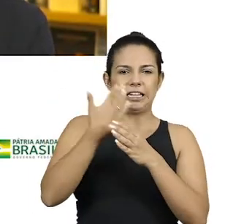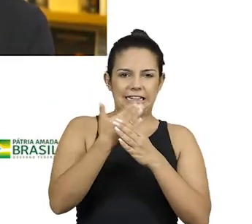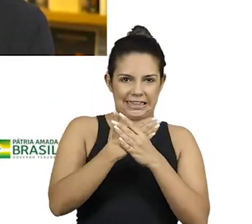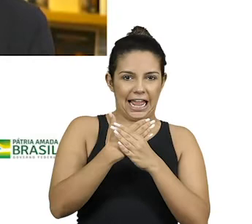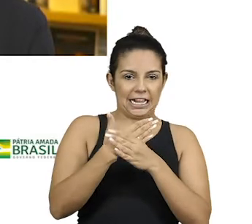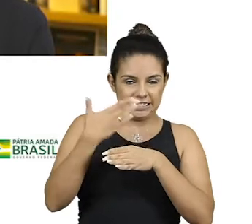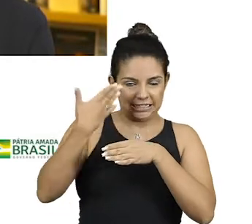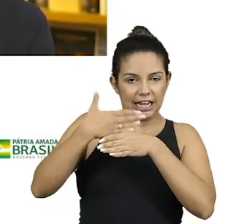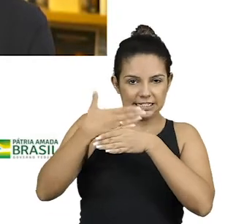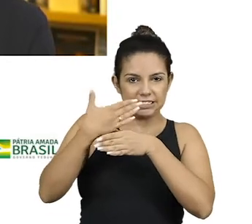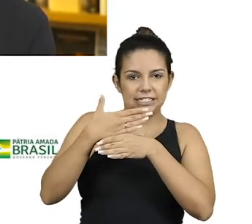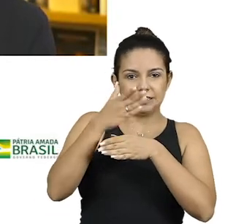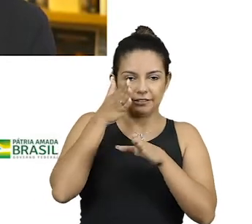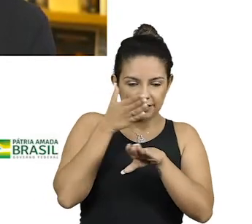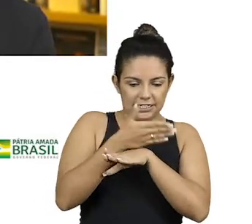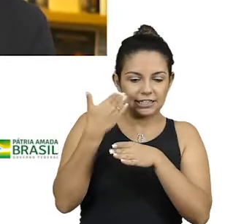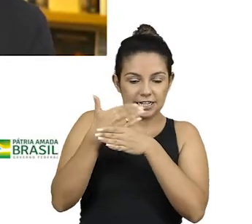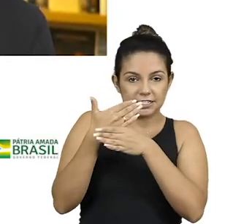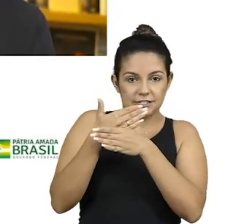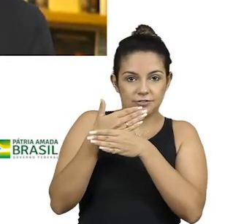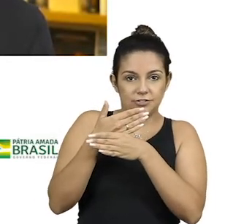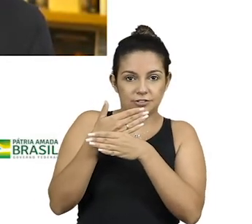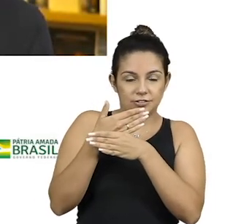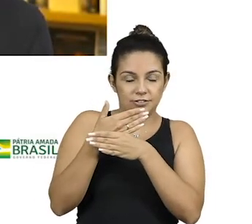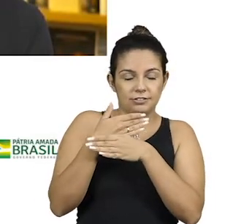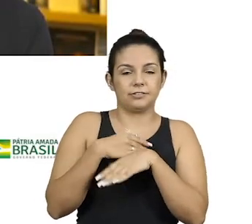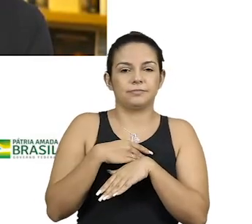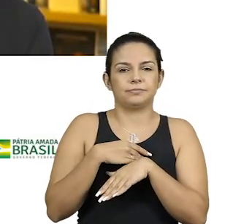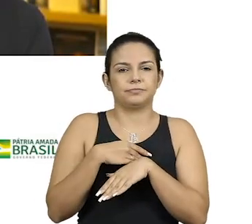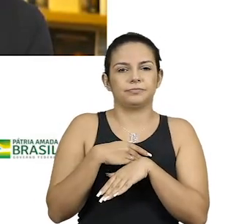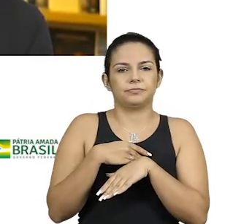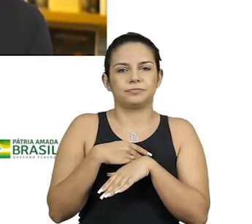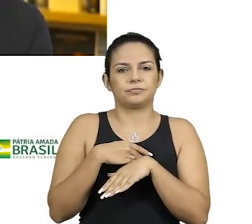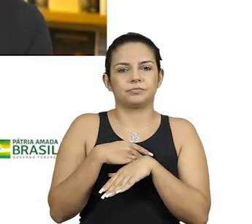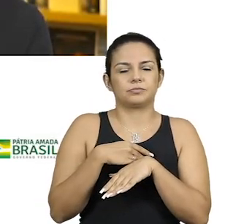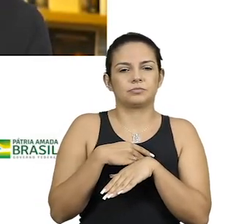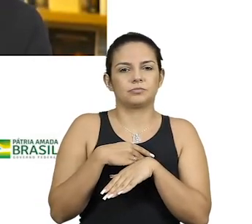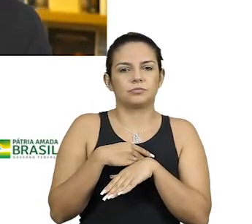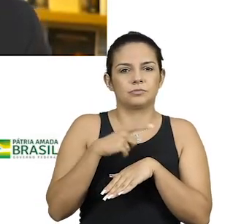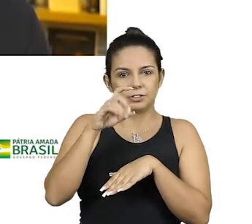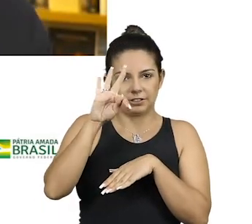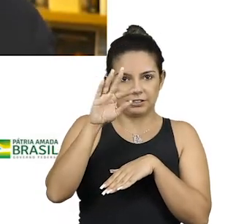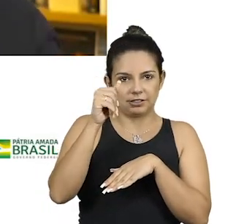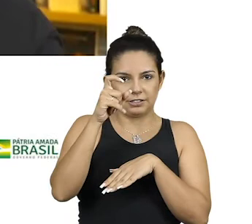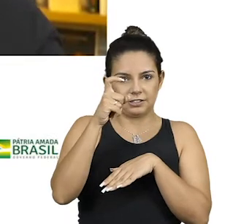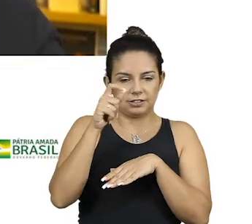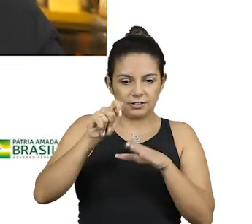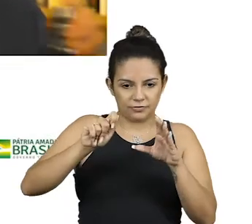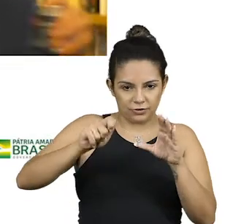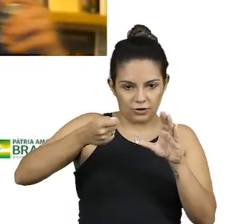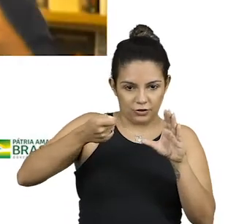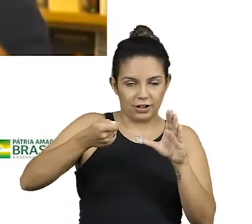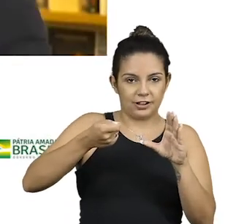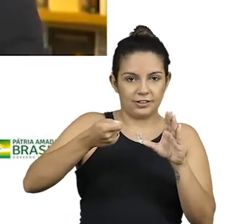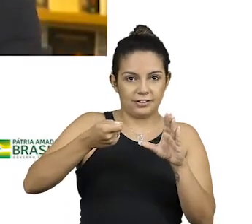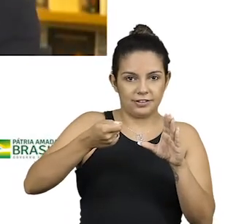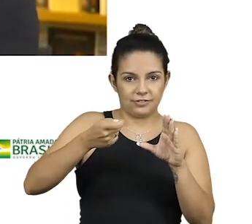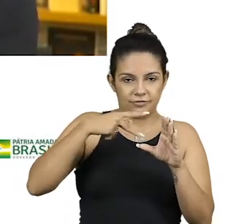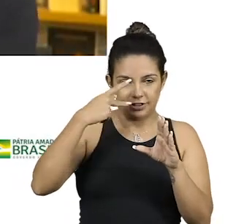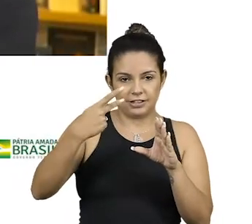taxímetro pegava aquela... Como é chama? É o taxímetro mesmo. E rodava, falava assim, está livre, zerou.